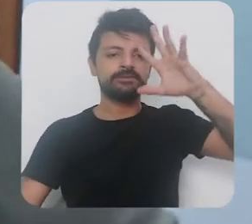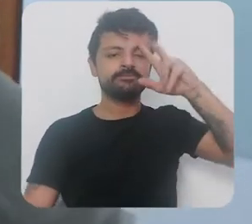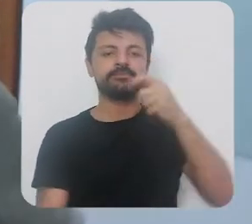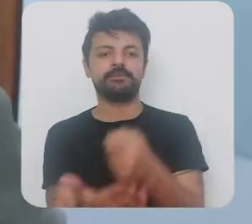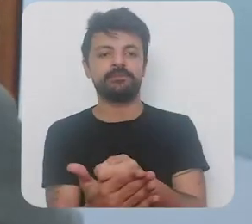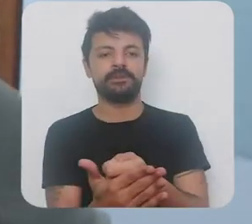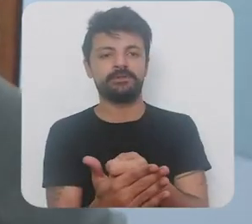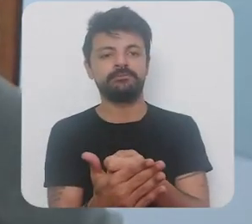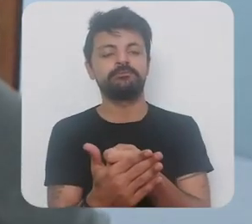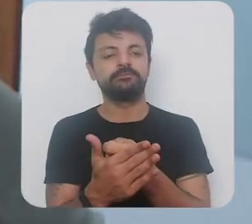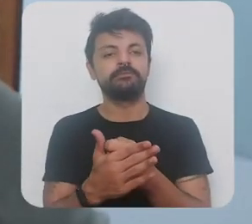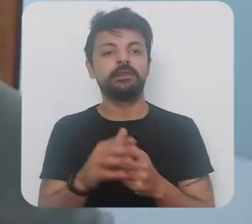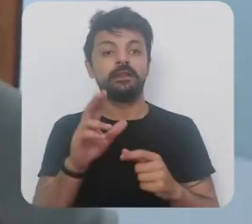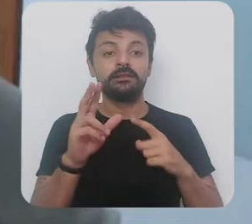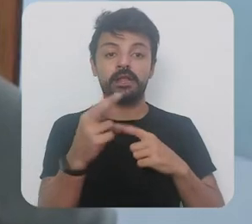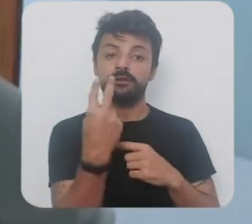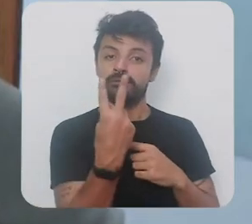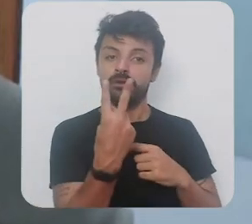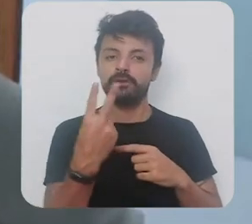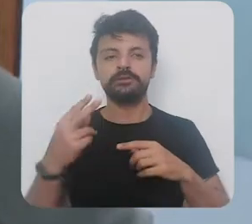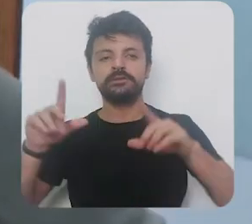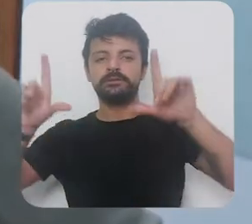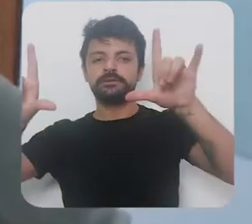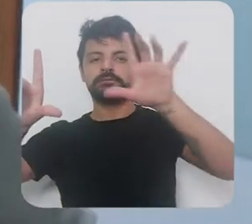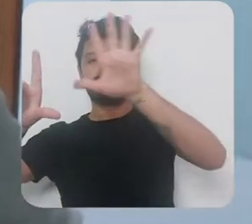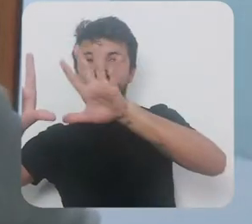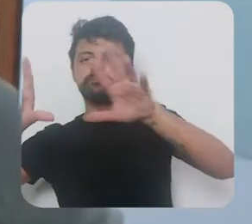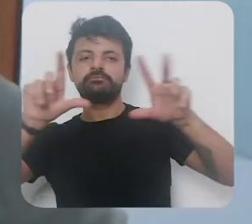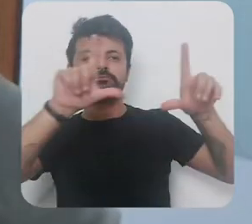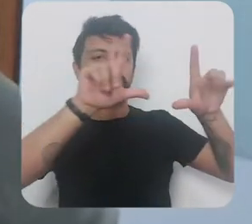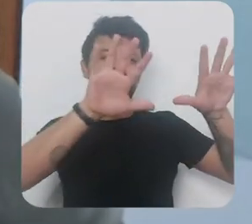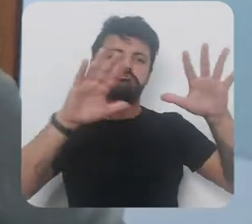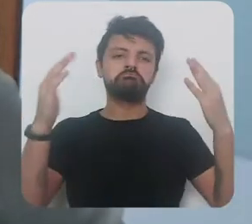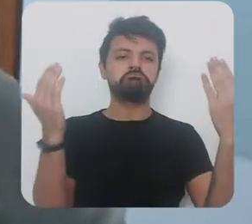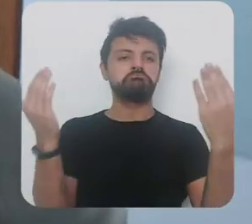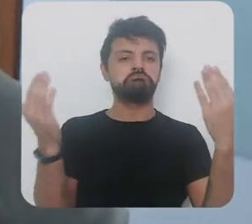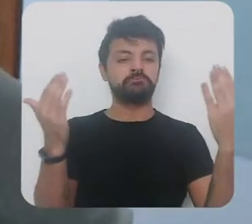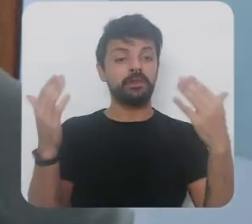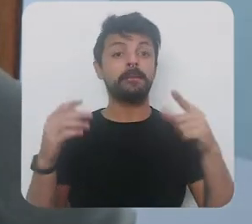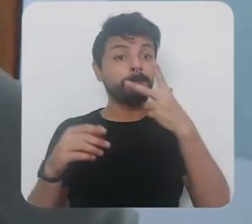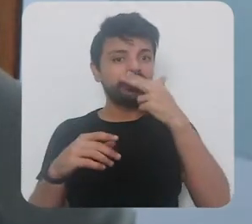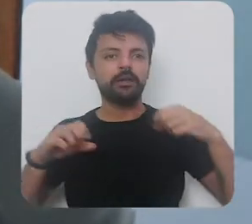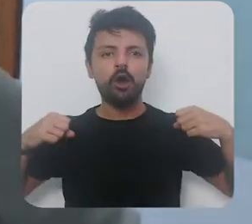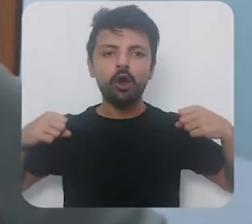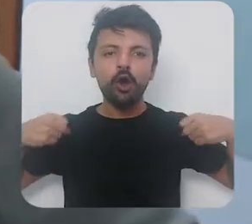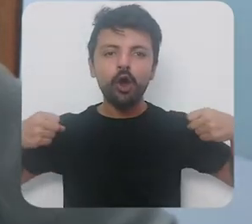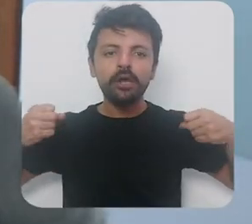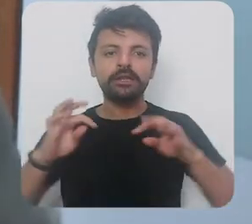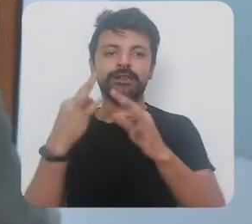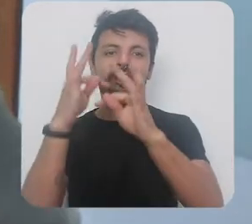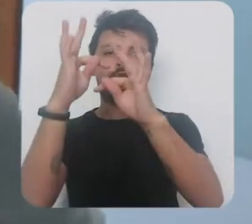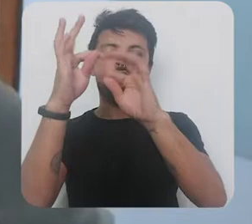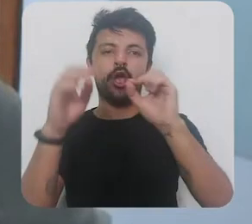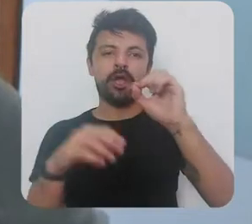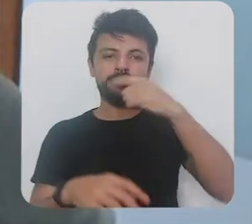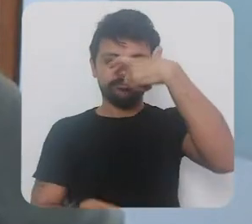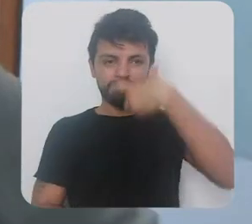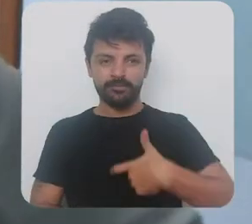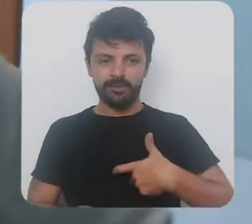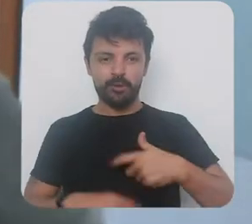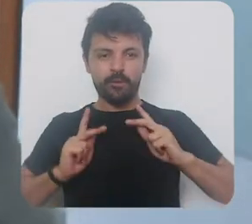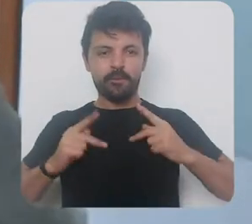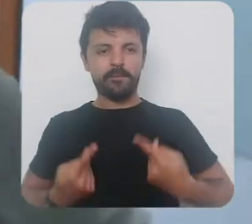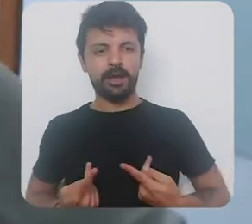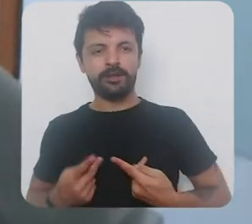de tal maneira que se desenrola dois cenários né é uma corrida tecnológica